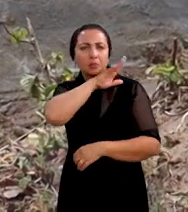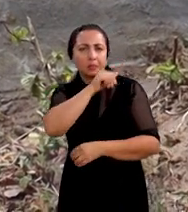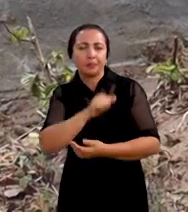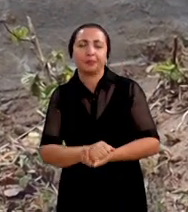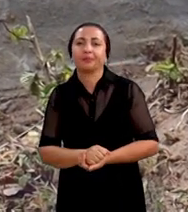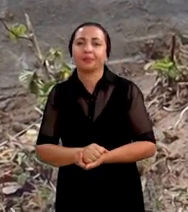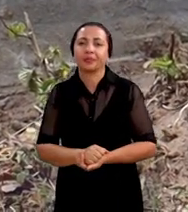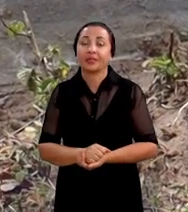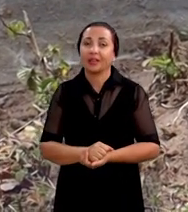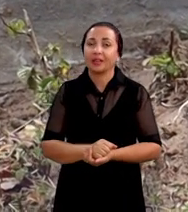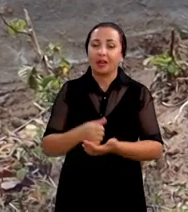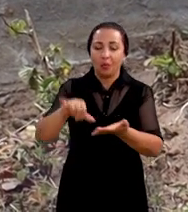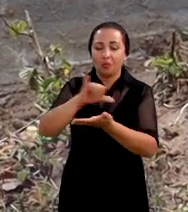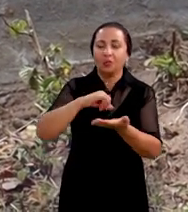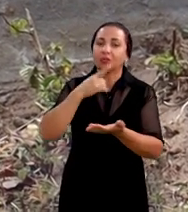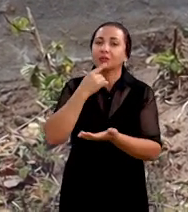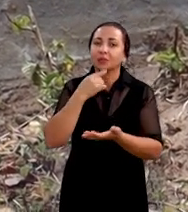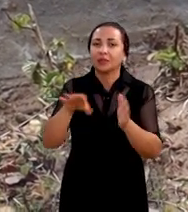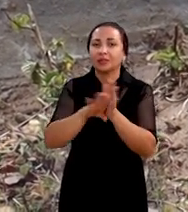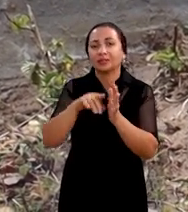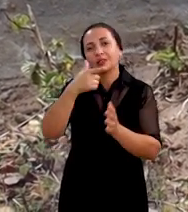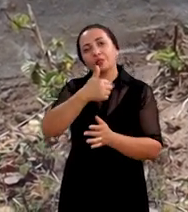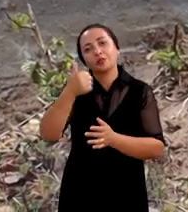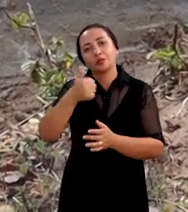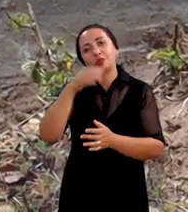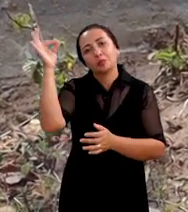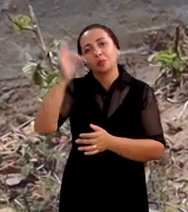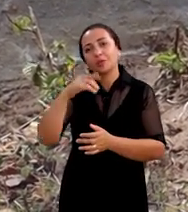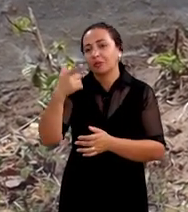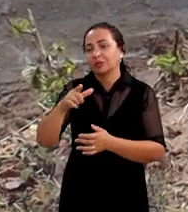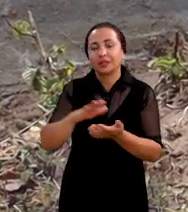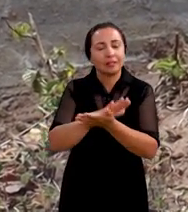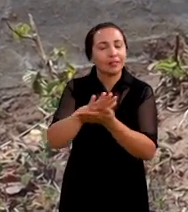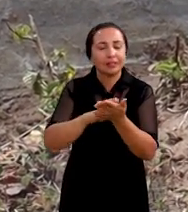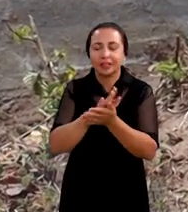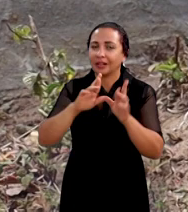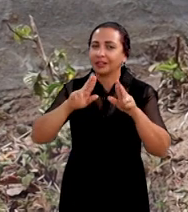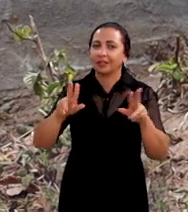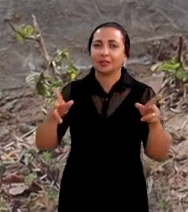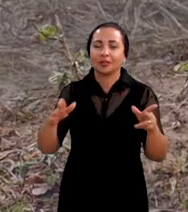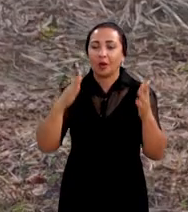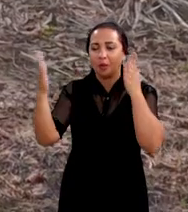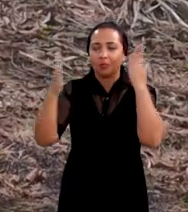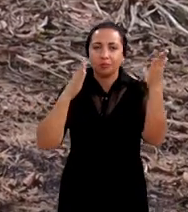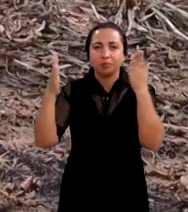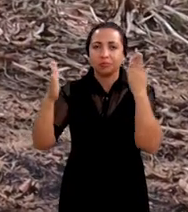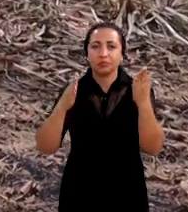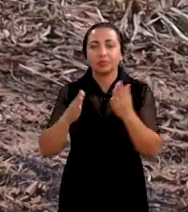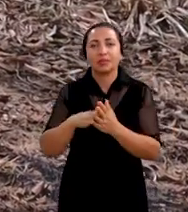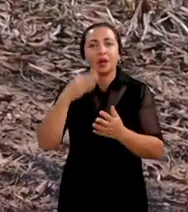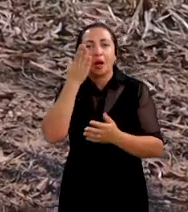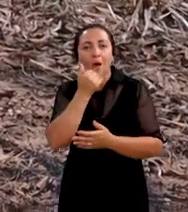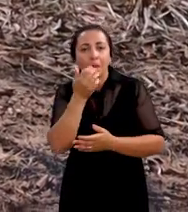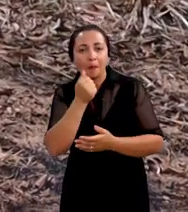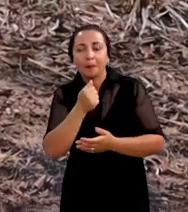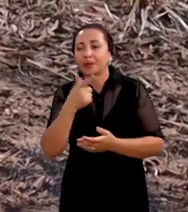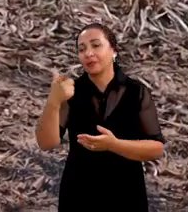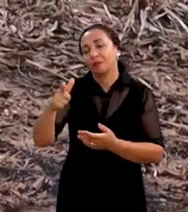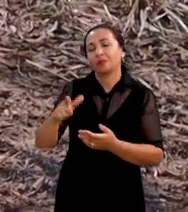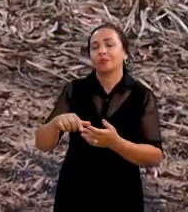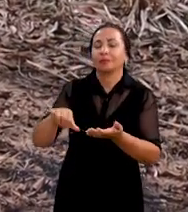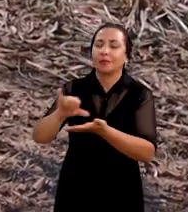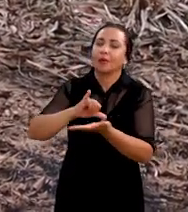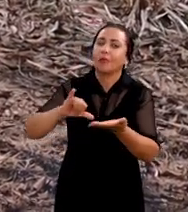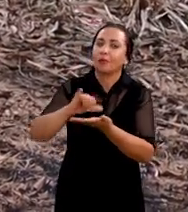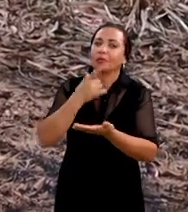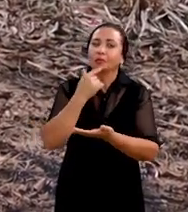a inclusão da torta de Dendê nessas dietas até o nível 21% não teve nenhuma diferença em comparação a dietas sem a